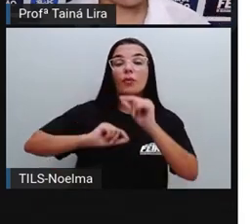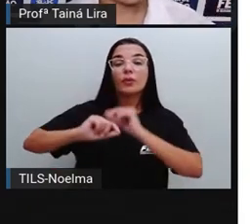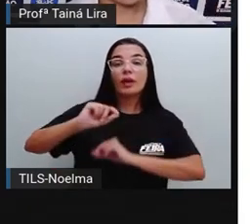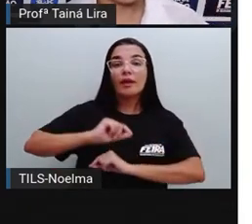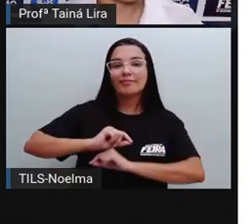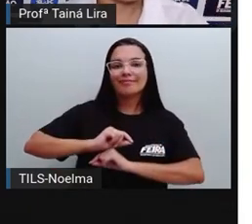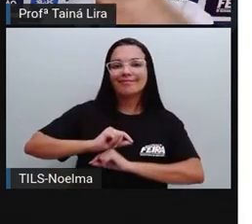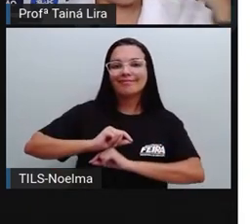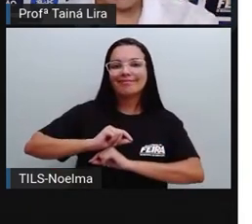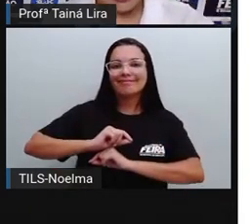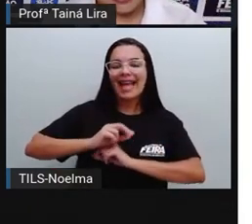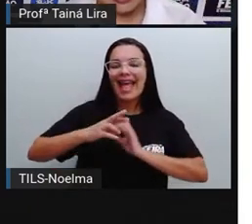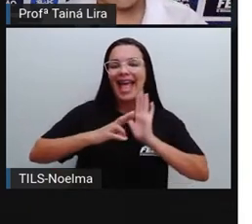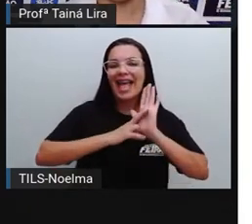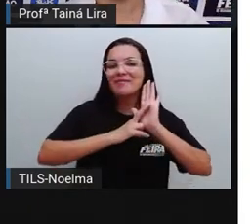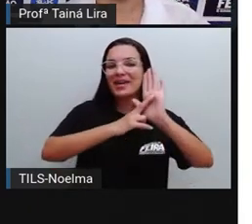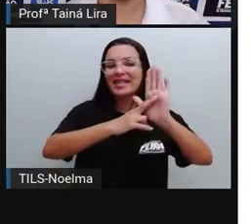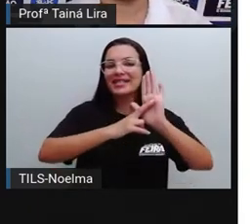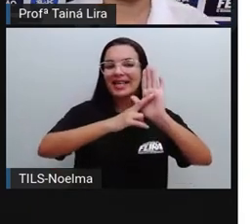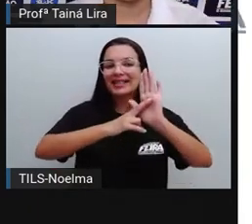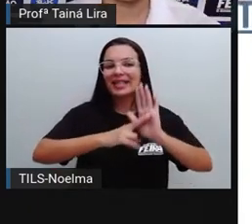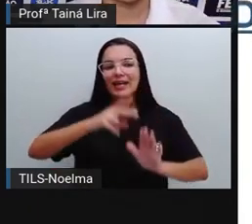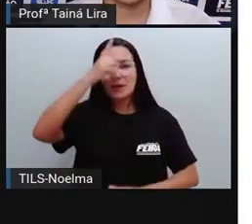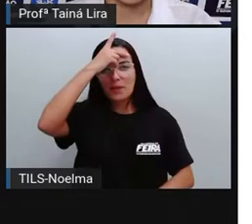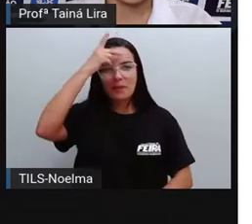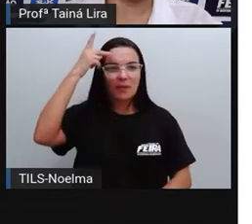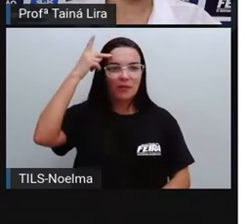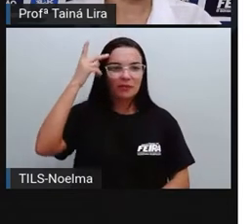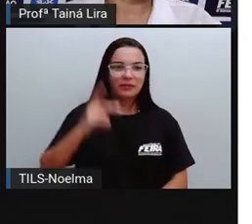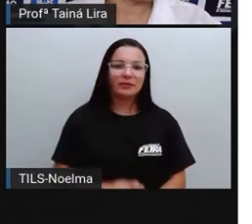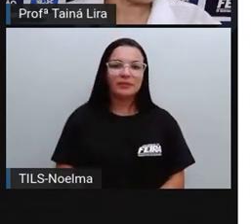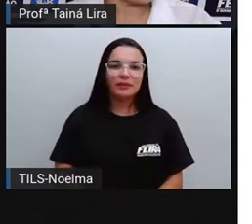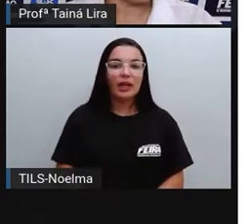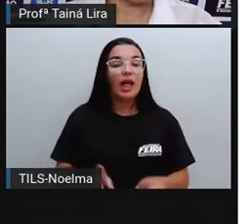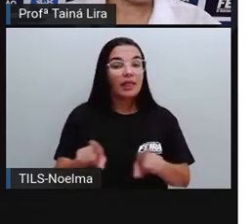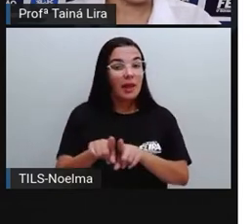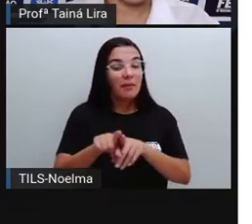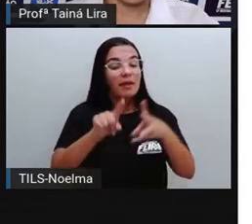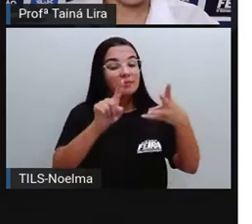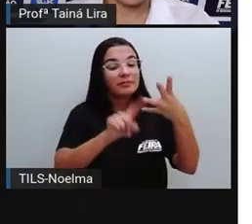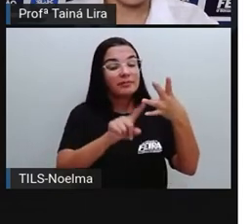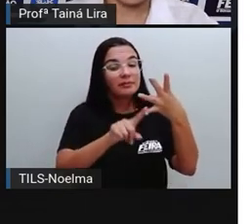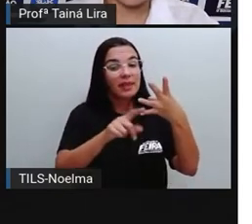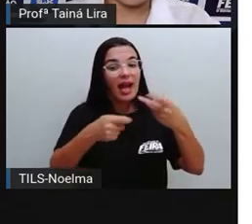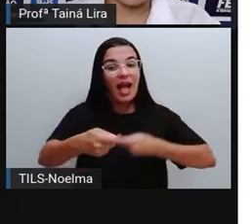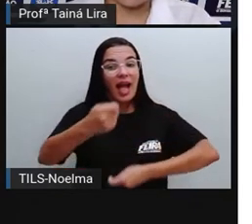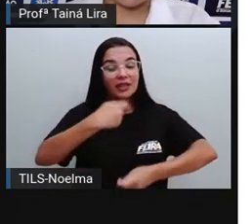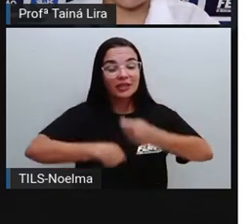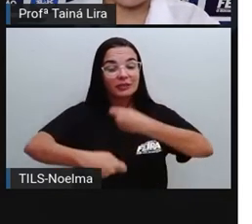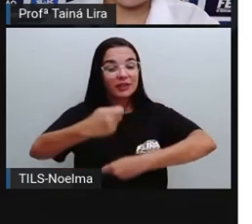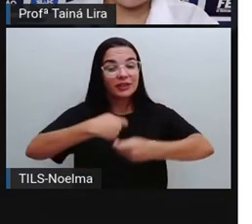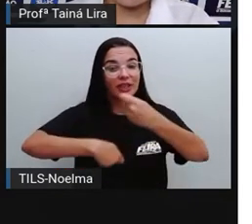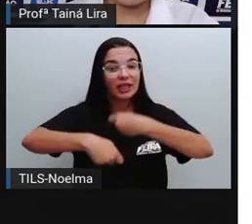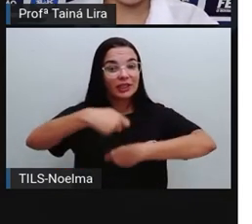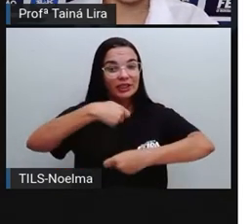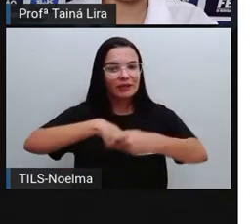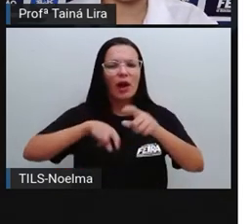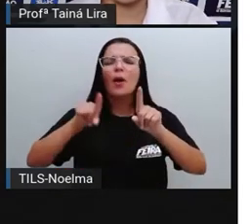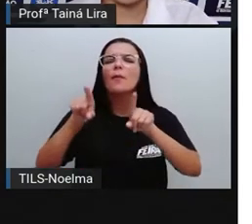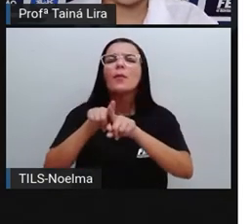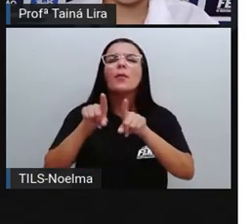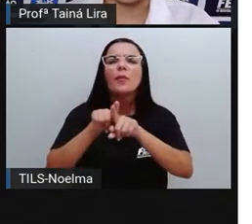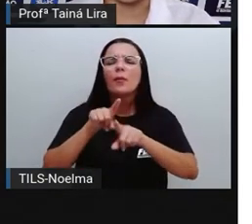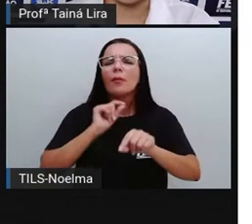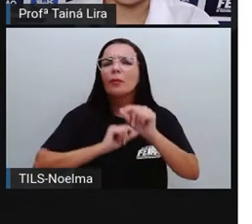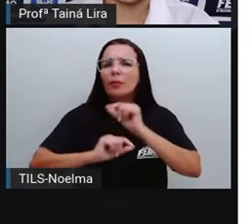povo, tá? A população. E também, ó, função administrativa. Ele